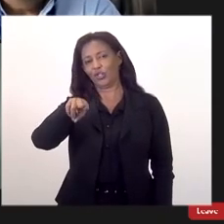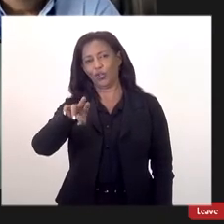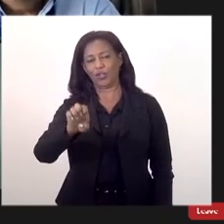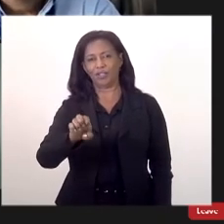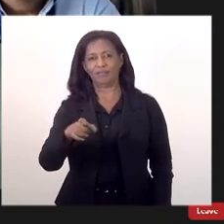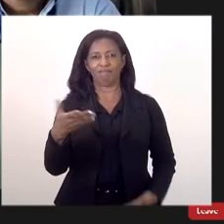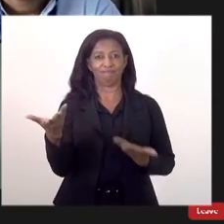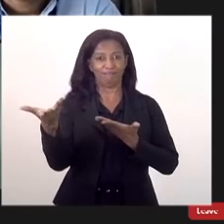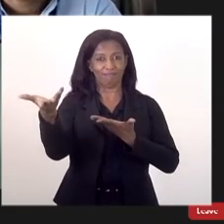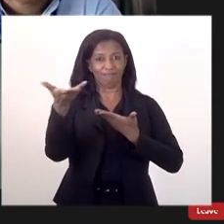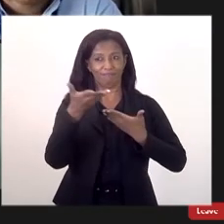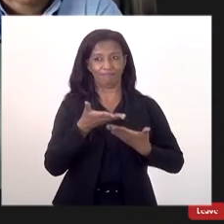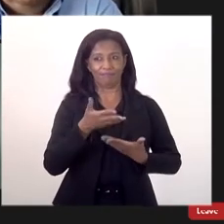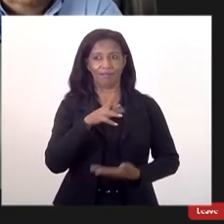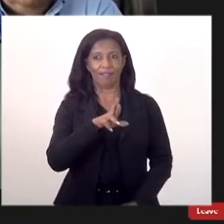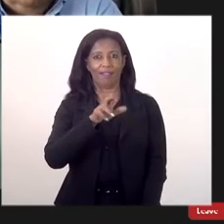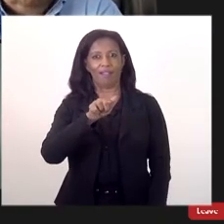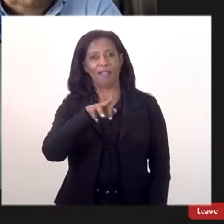Almada